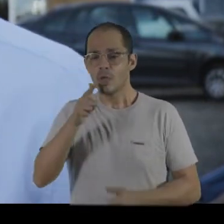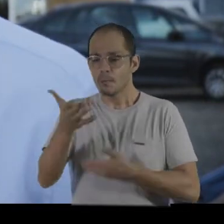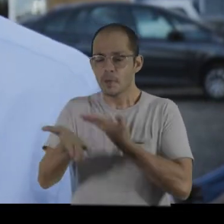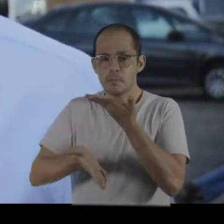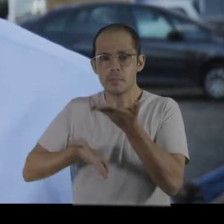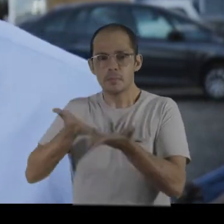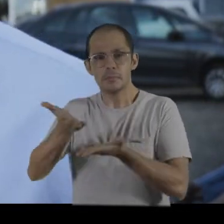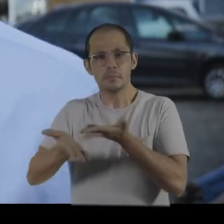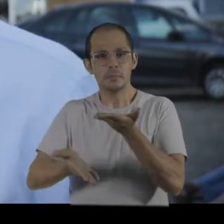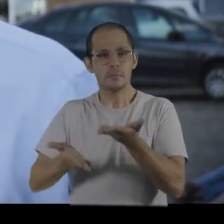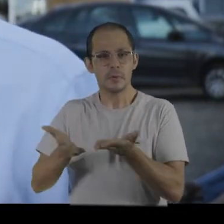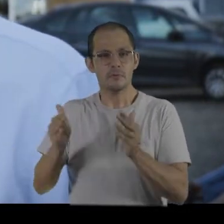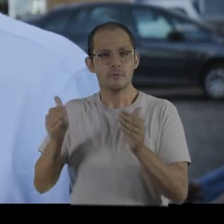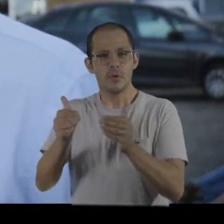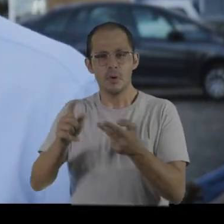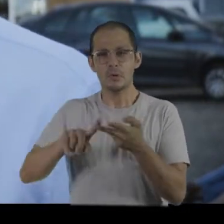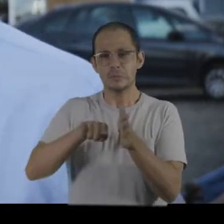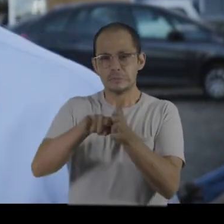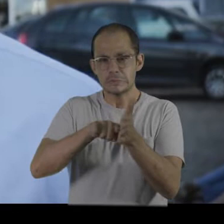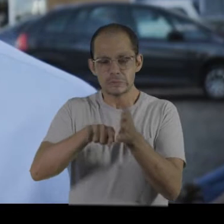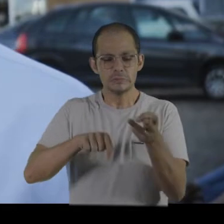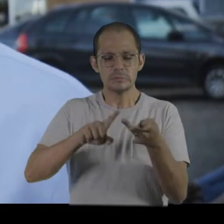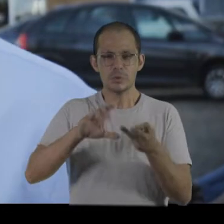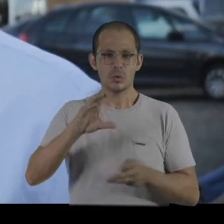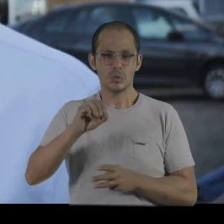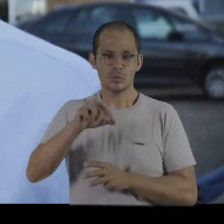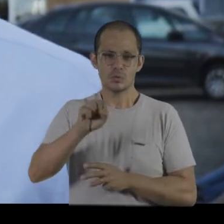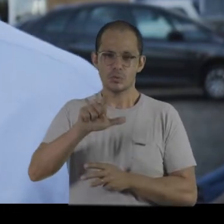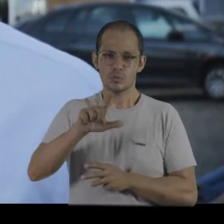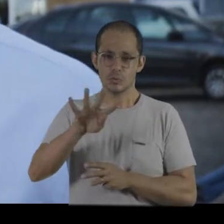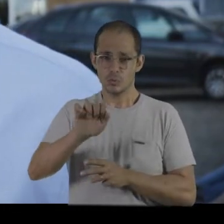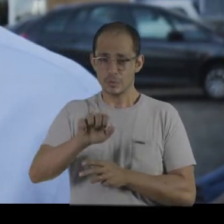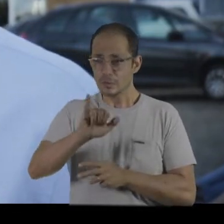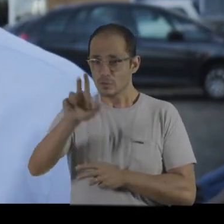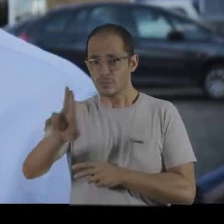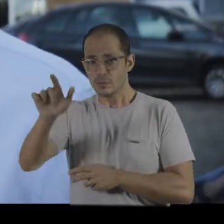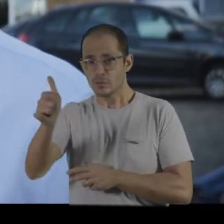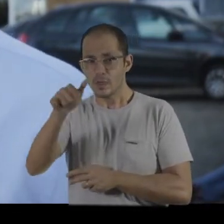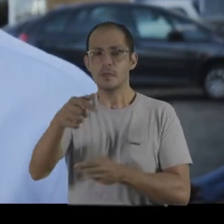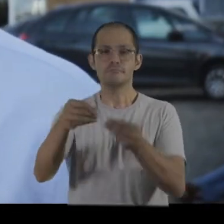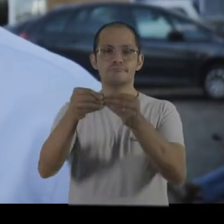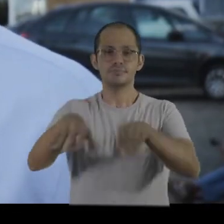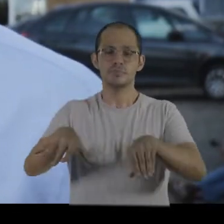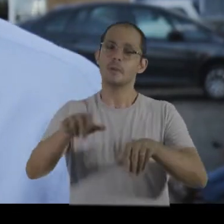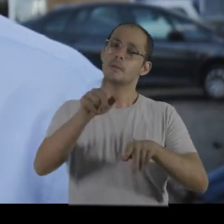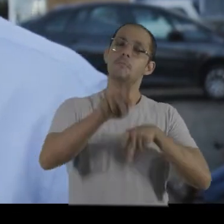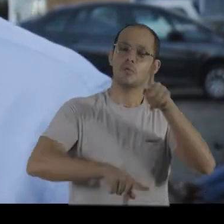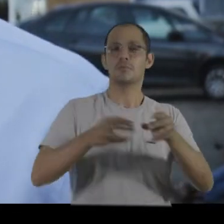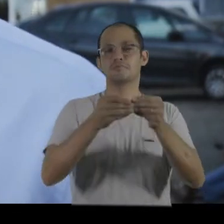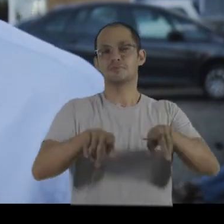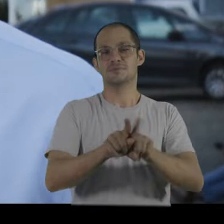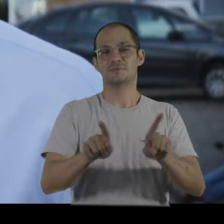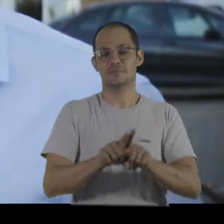suprir com exclusividade, muitos exames, muitos tipos de consultas ficariam prejudicadas. A população certamente perderia